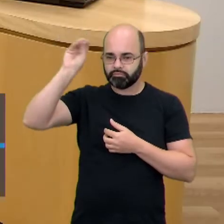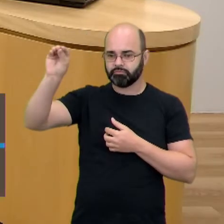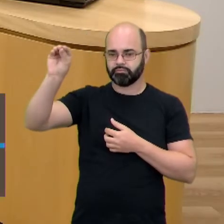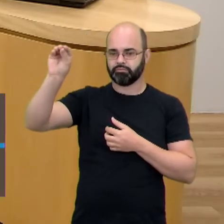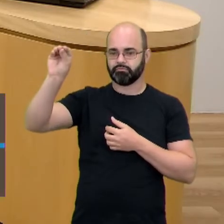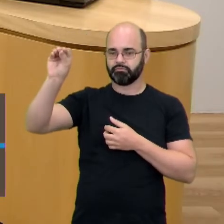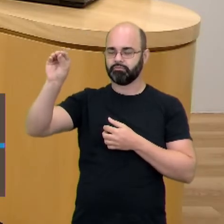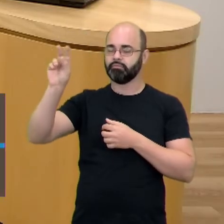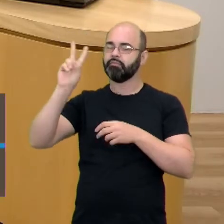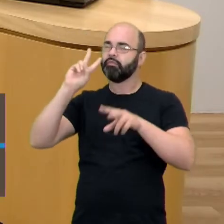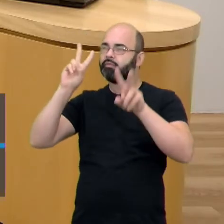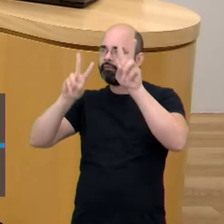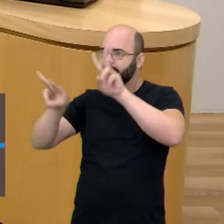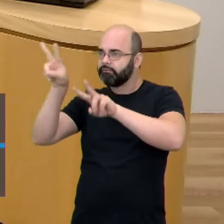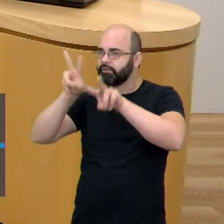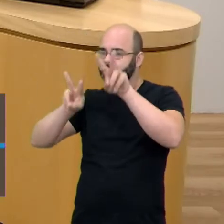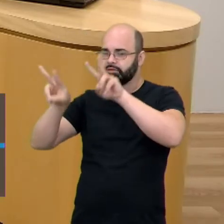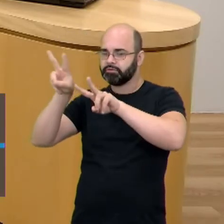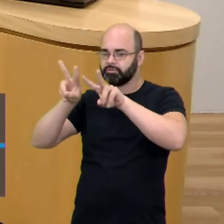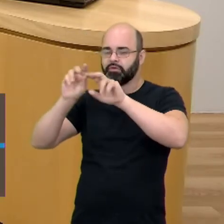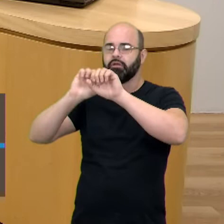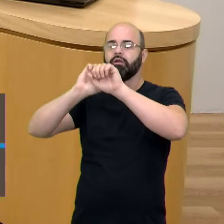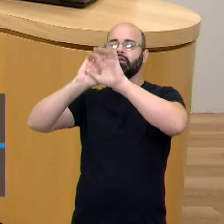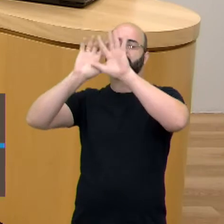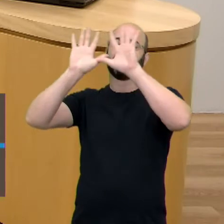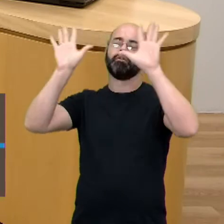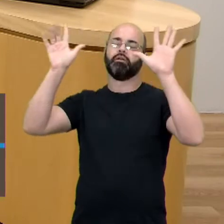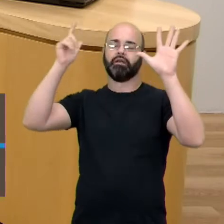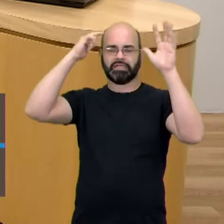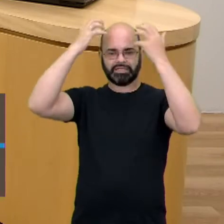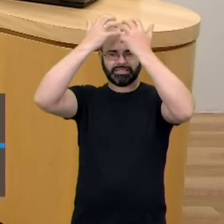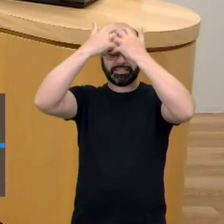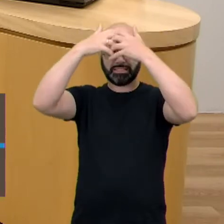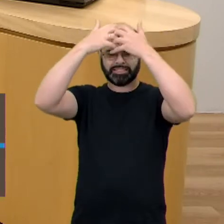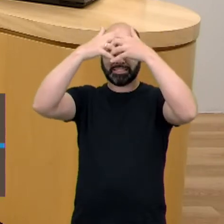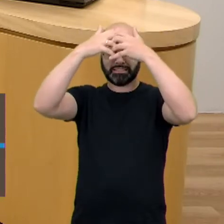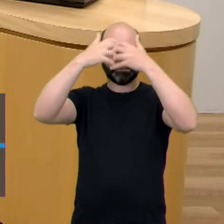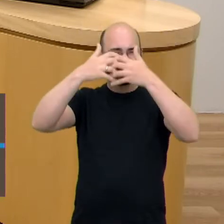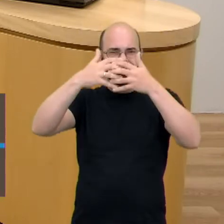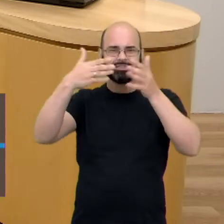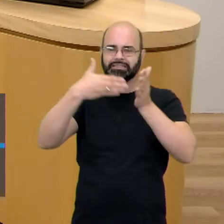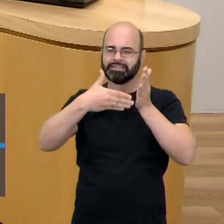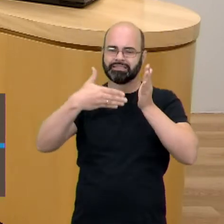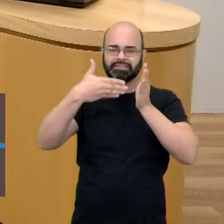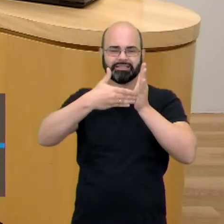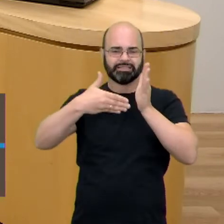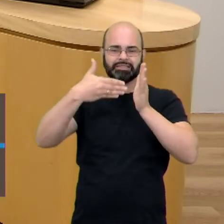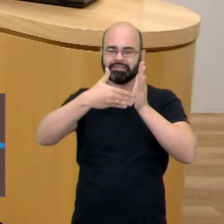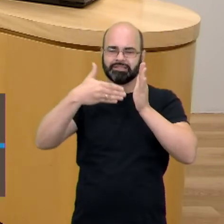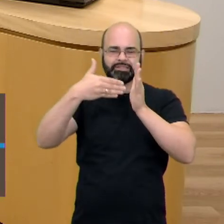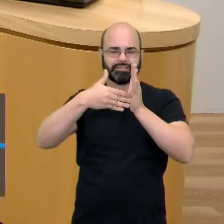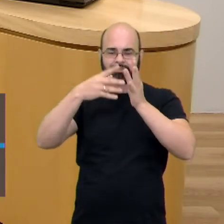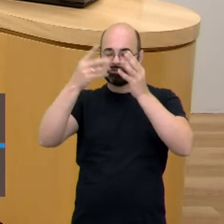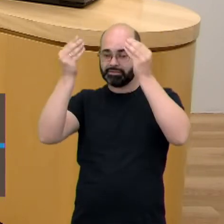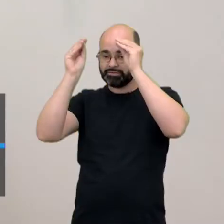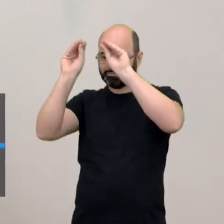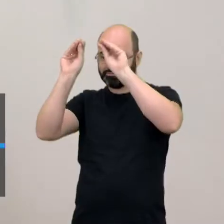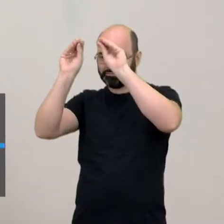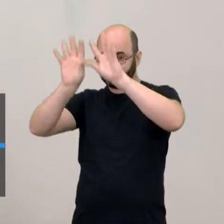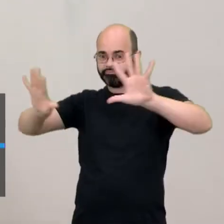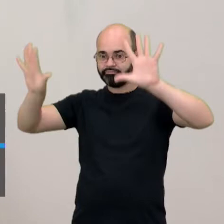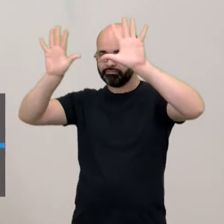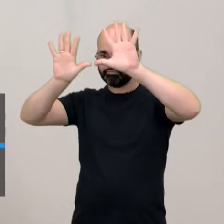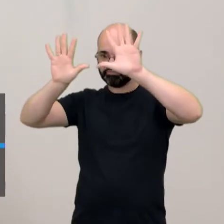facilidade, com mais clareza algumas relações que tinham permanecido ocultas até então, né? Muito bem colocado. Quando você